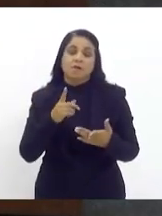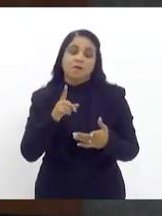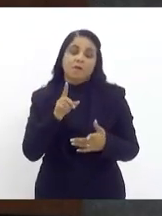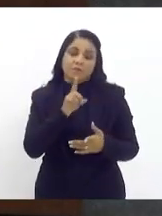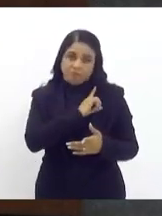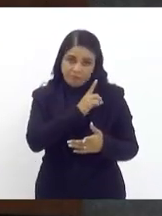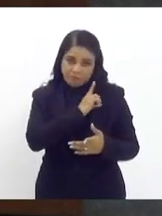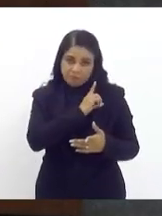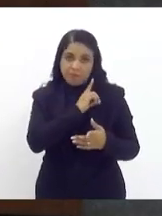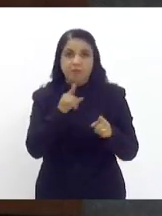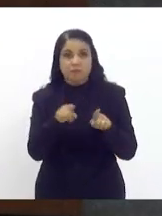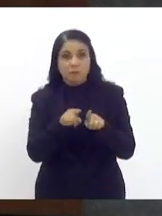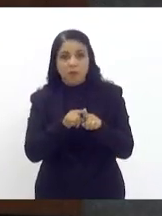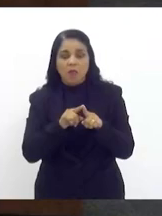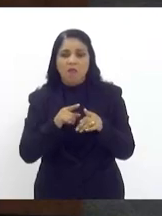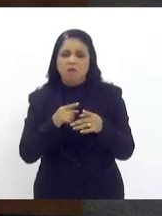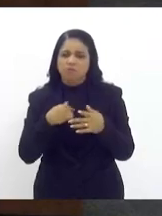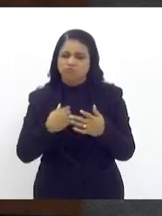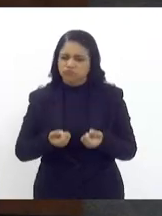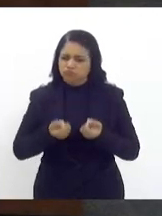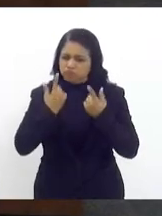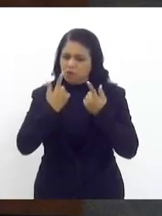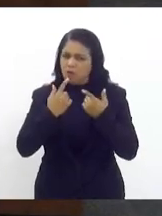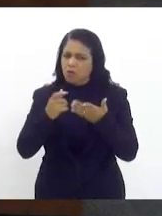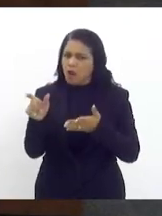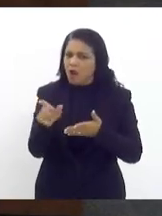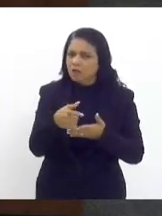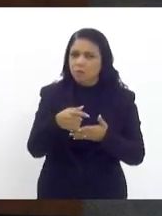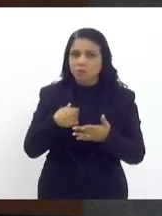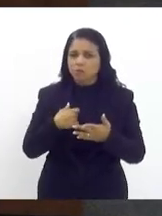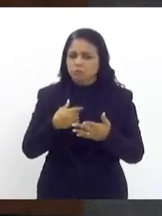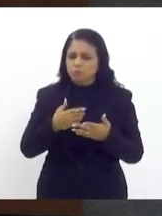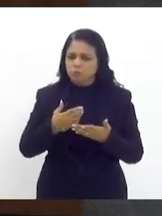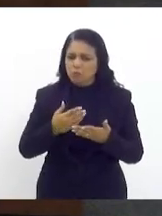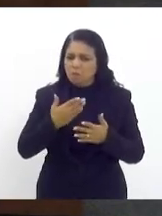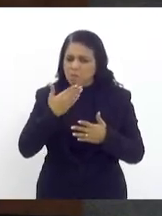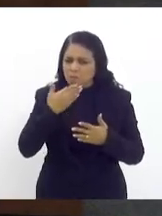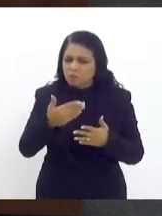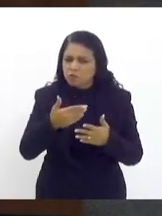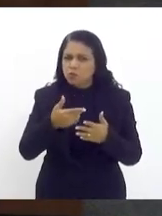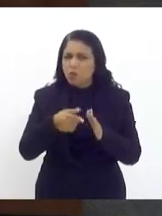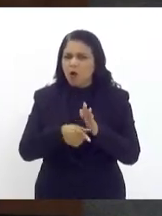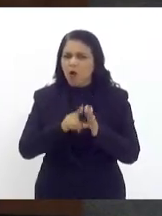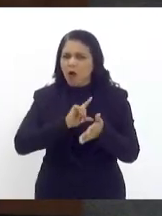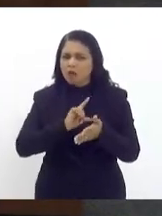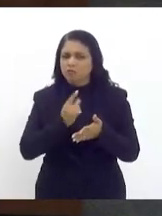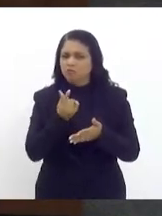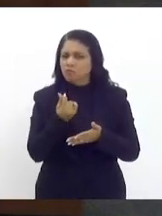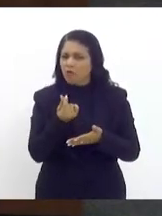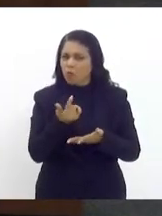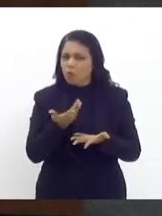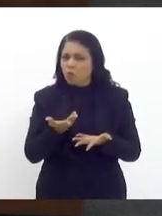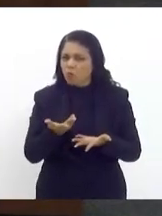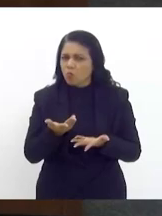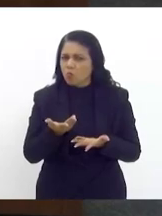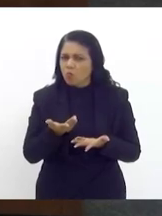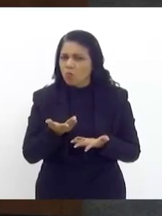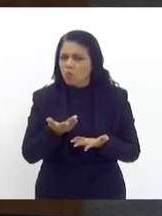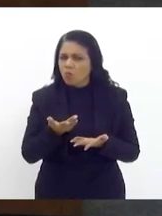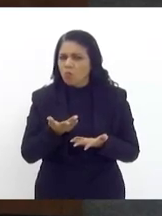deu andamento à compra, porque ela achou estranho o pedido de adiantamento de valores. Quando ela parou